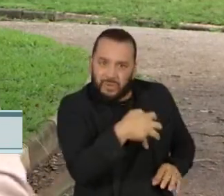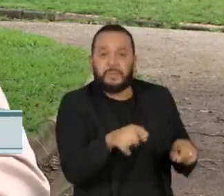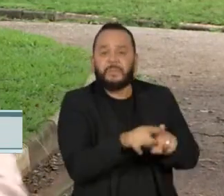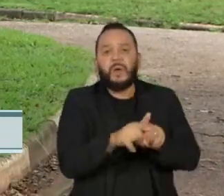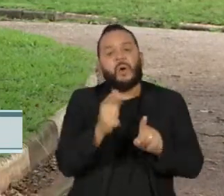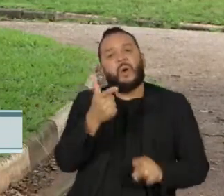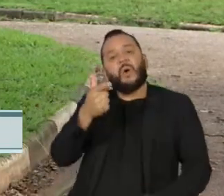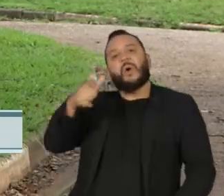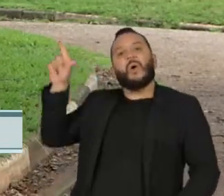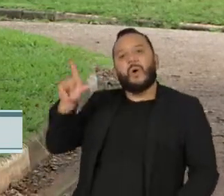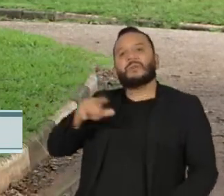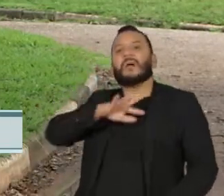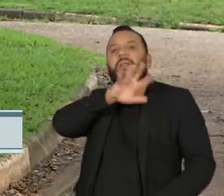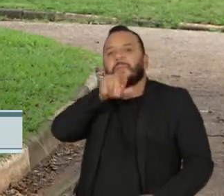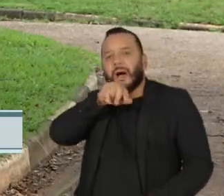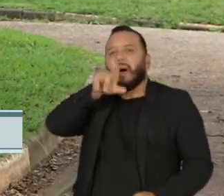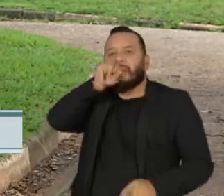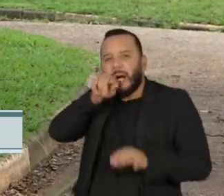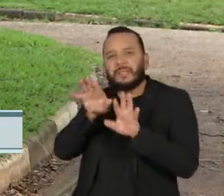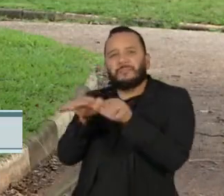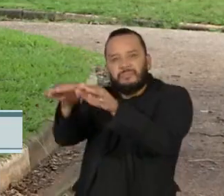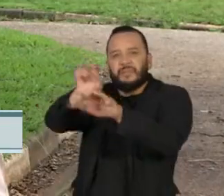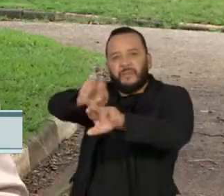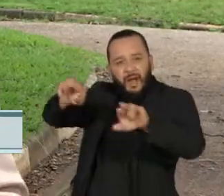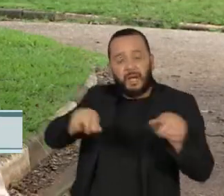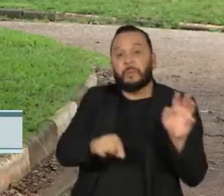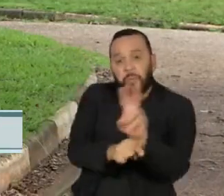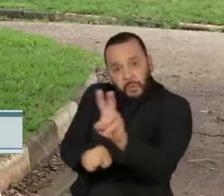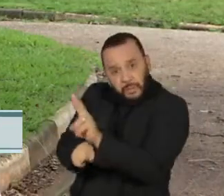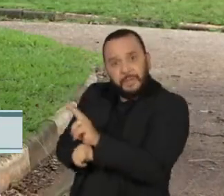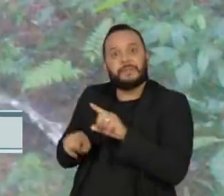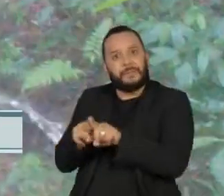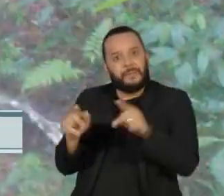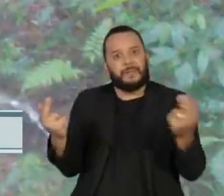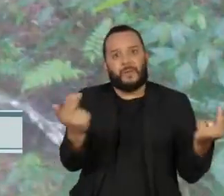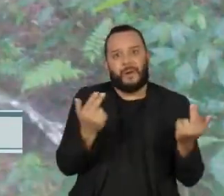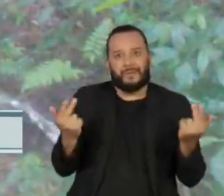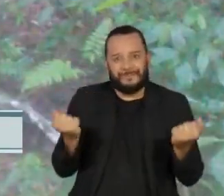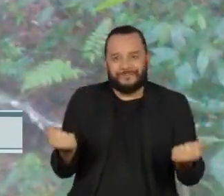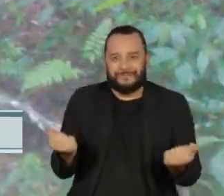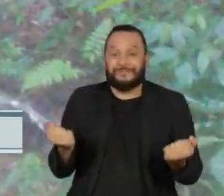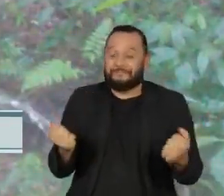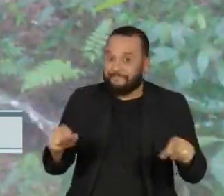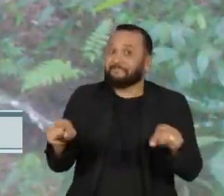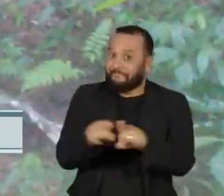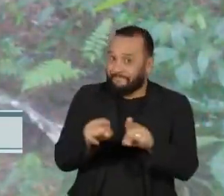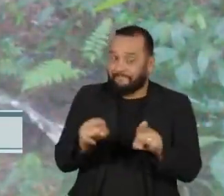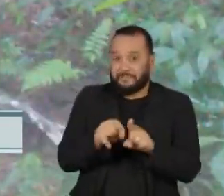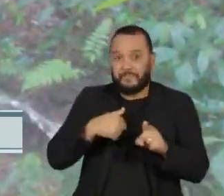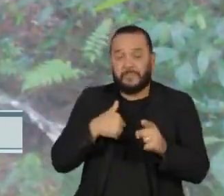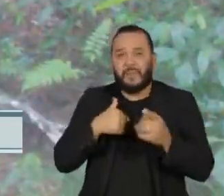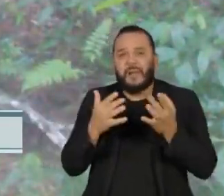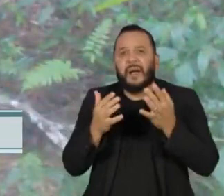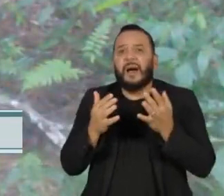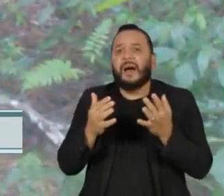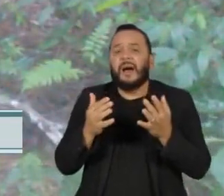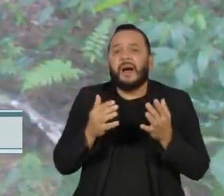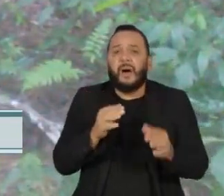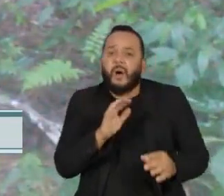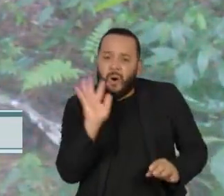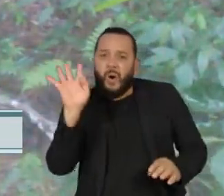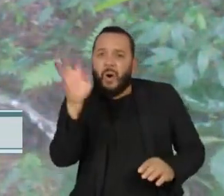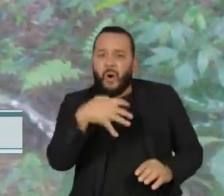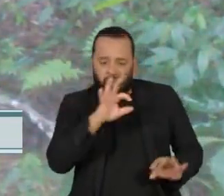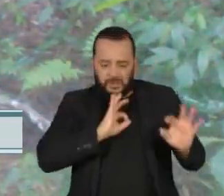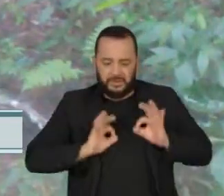conservação de todos os outros animais que estão no mesmo ambiente. Os cientistas alertam que para assegurar a sobrevivência das